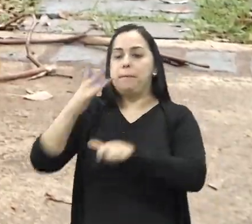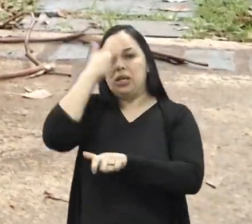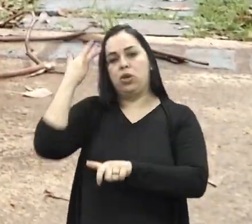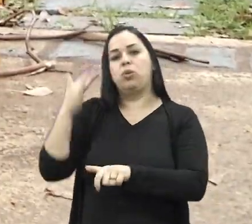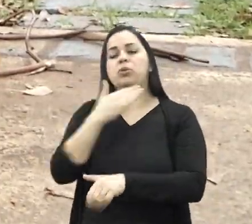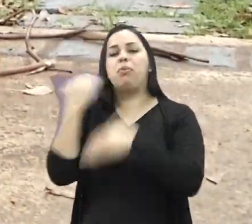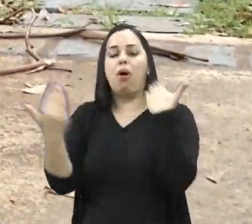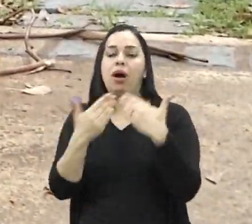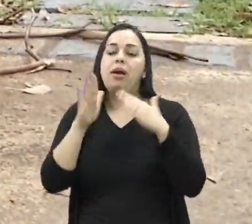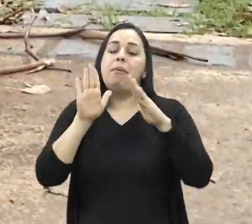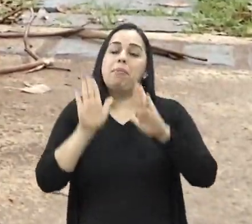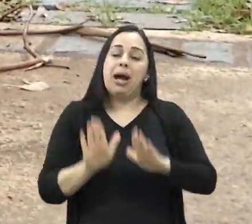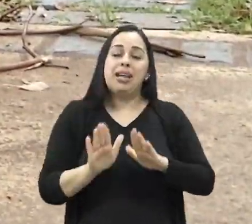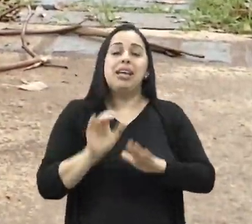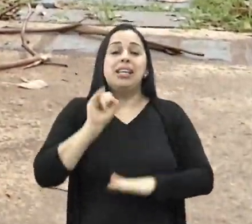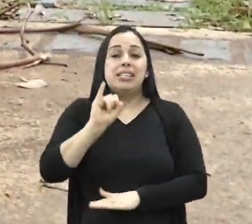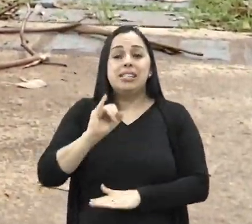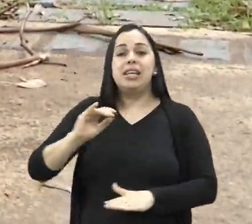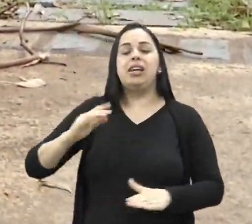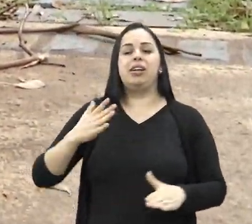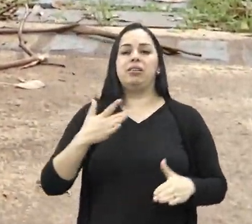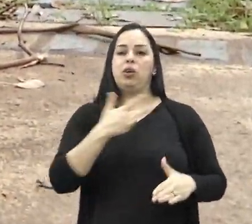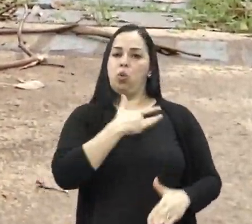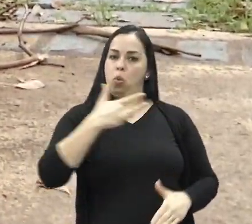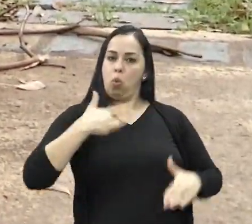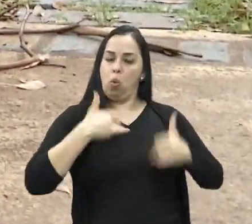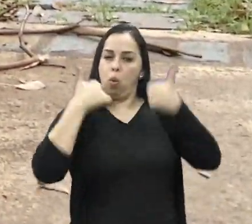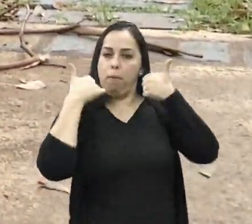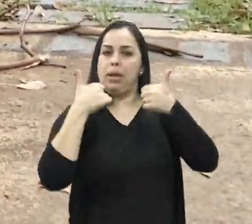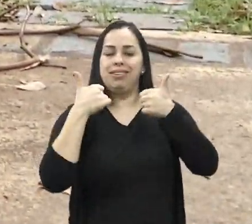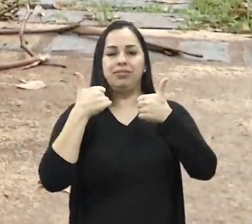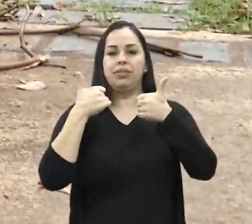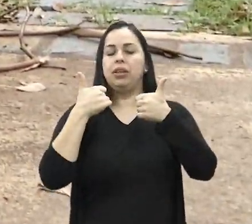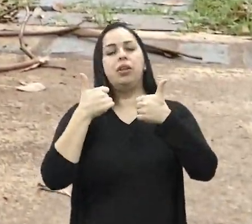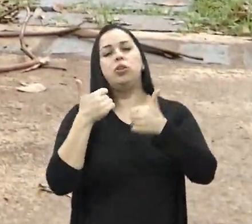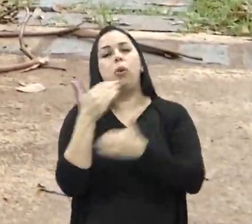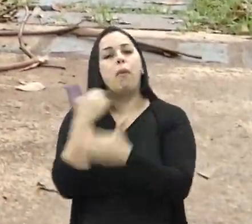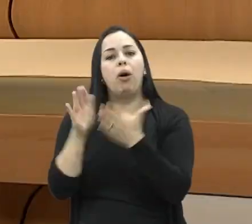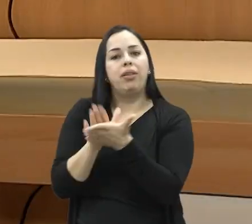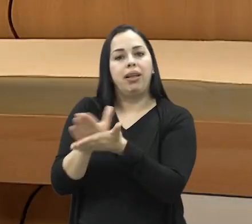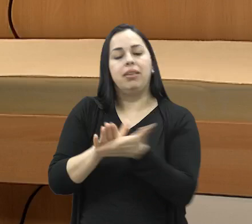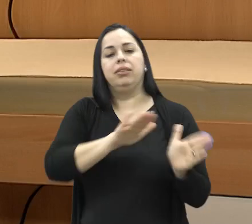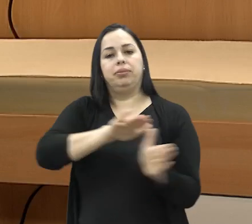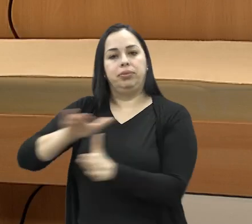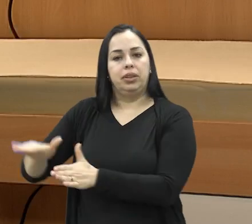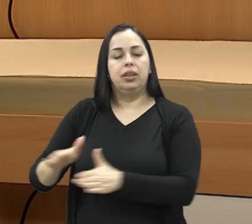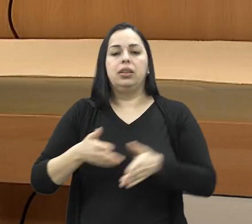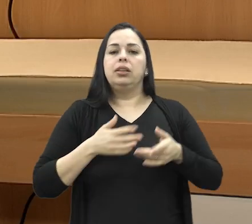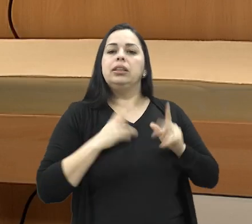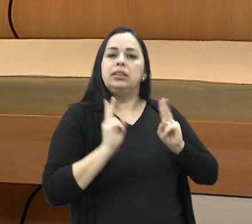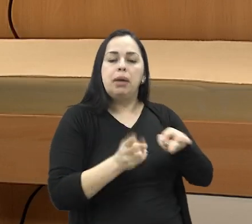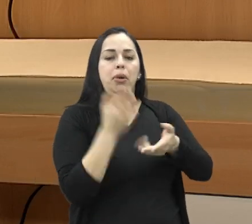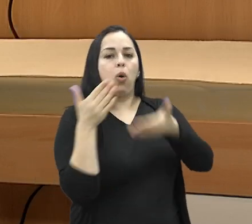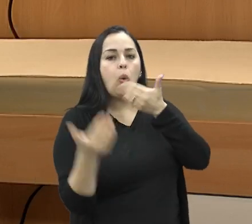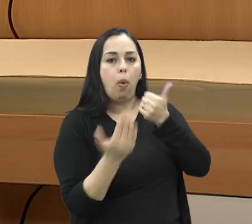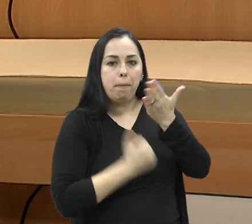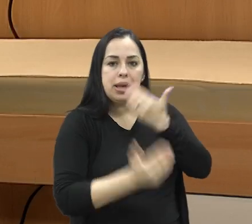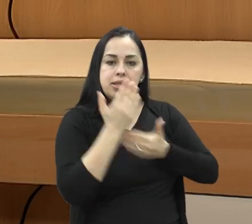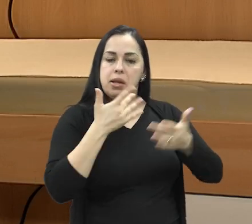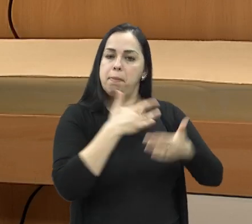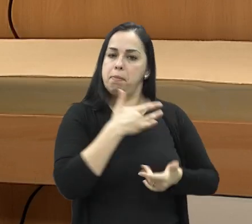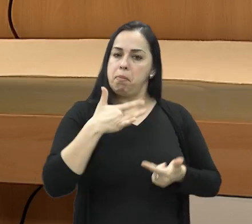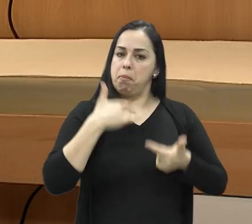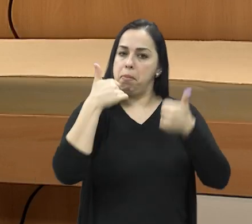mortes que poderiam ter sido evitadas com hábitos de vida saudáveis. Manter um estilo de vida saudável com